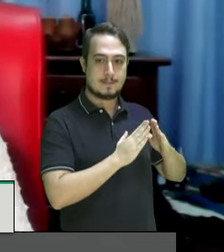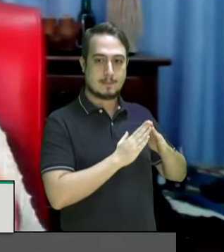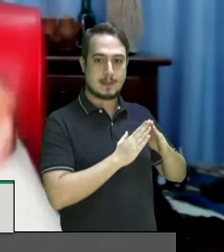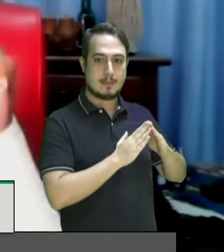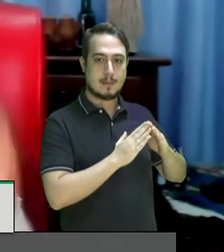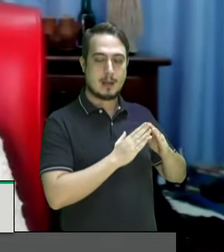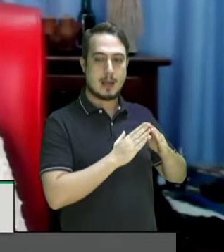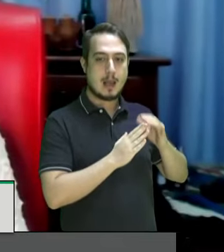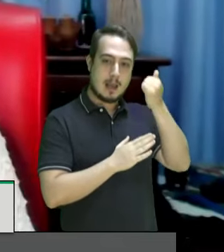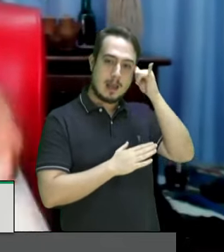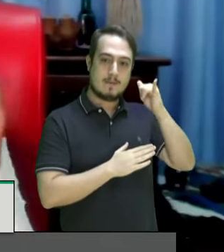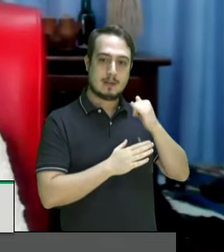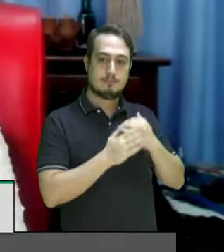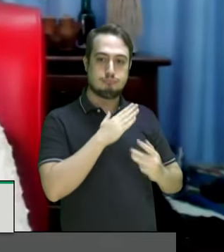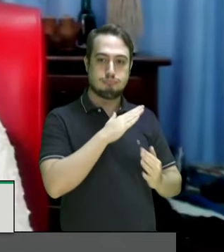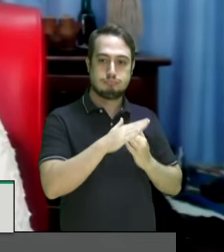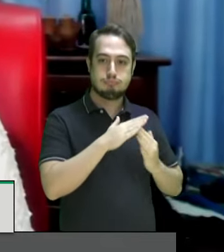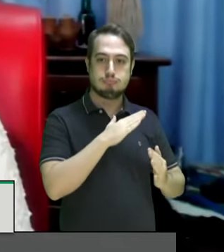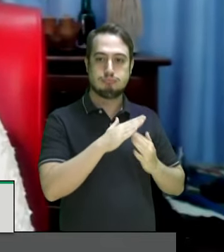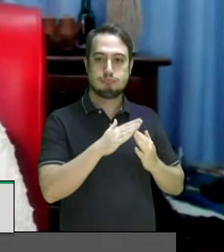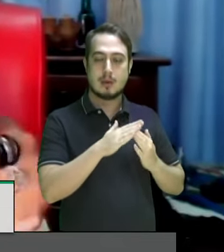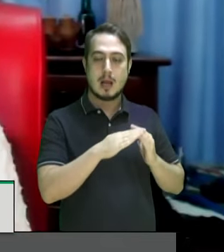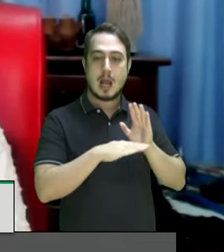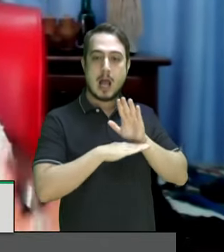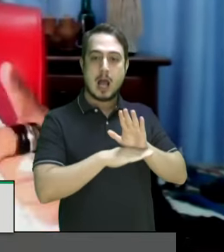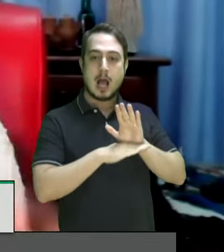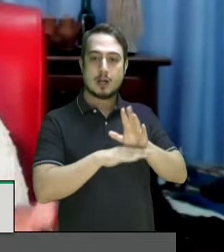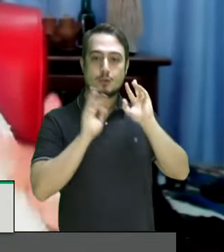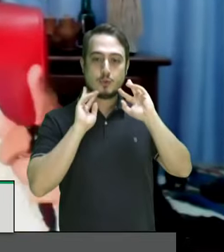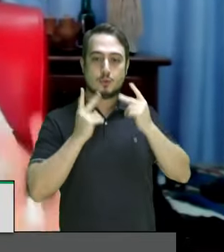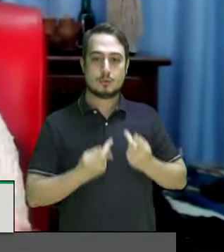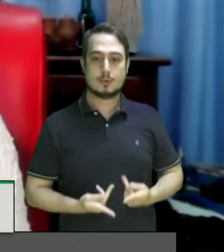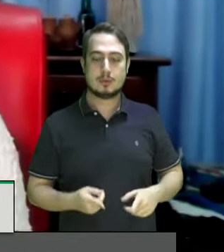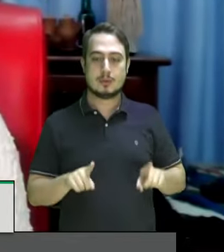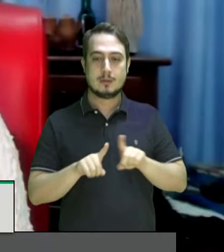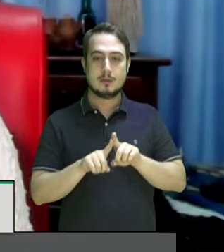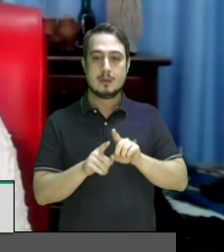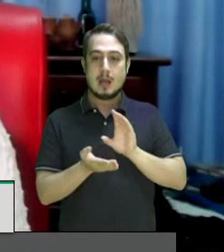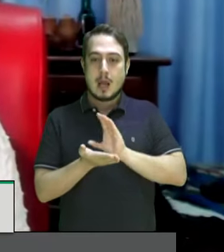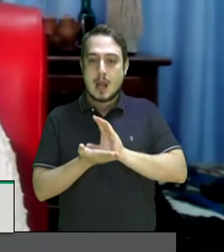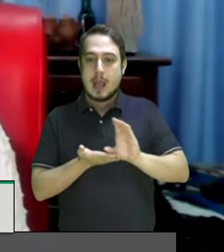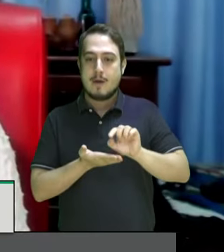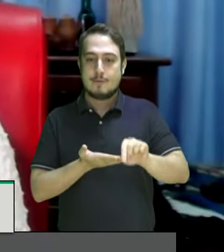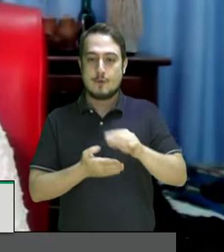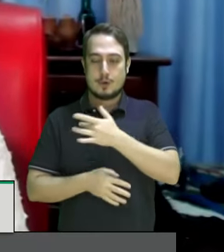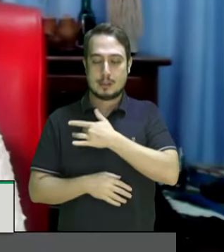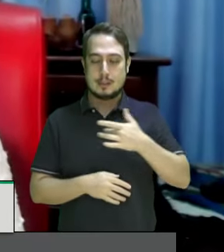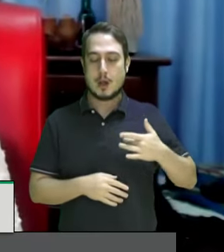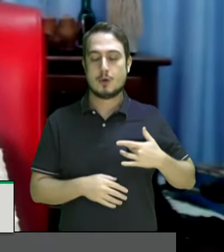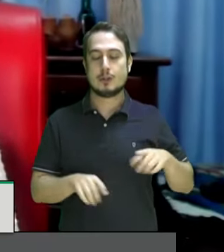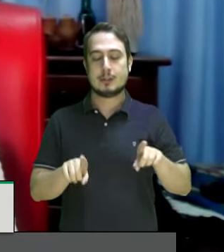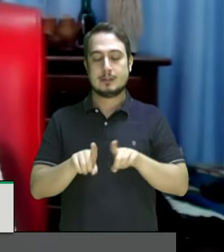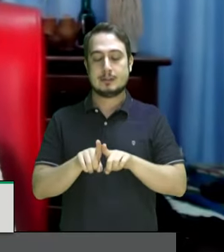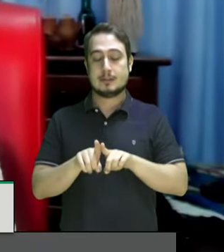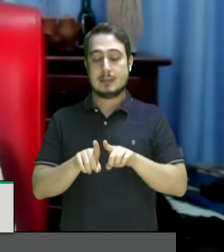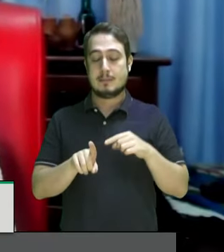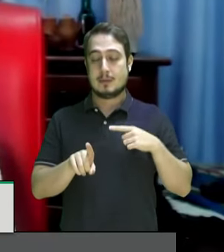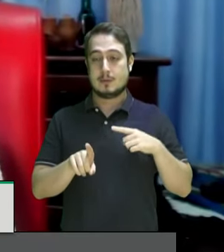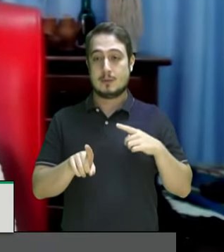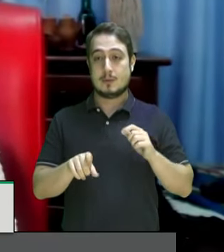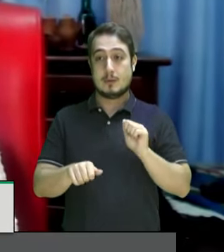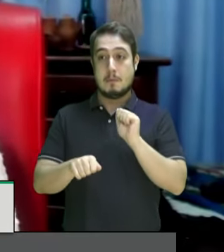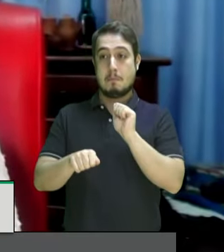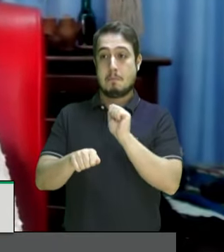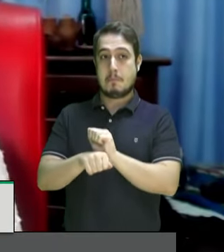circular a questão da ajuda humanitária a questão do reforço à saúde e a gente parar de enganar